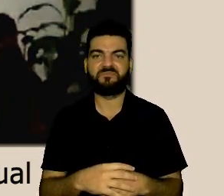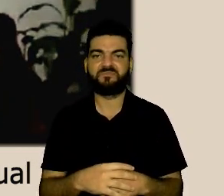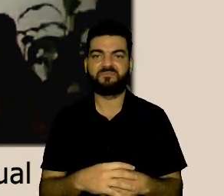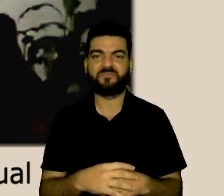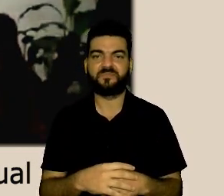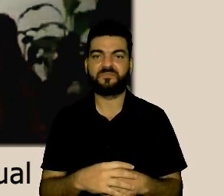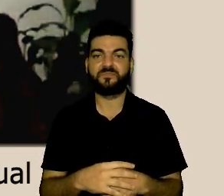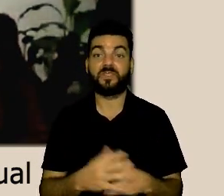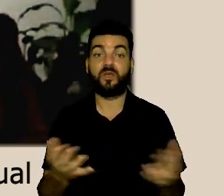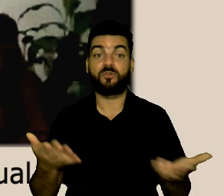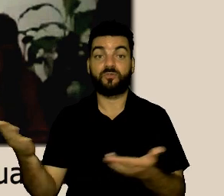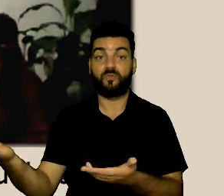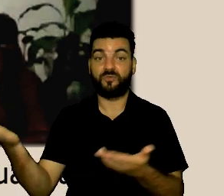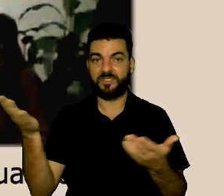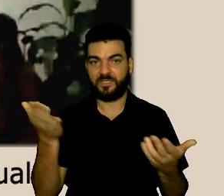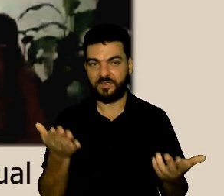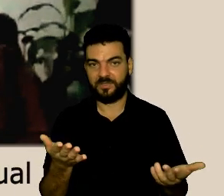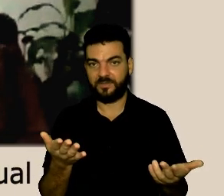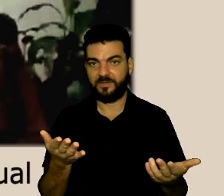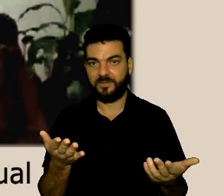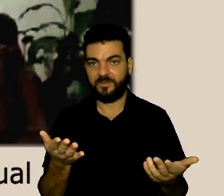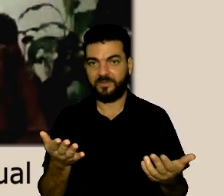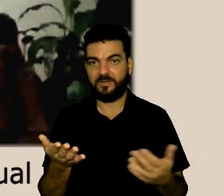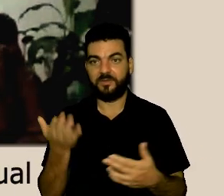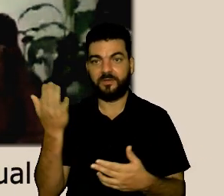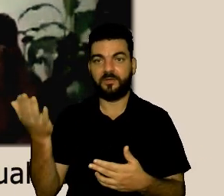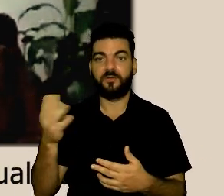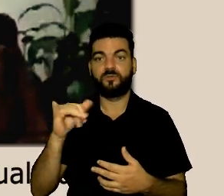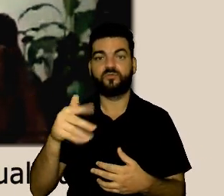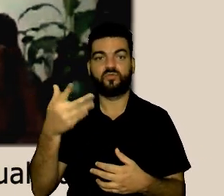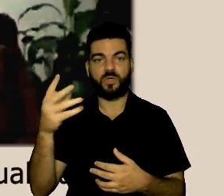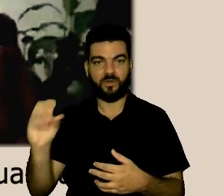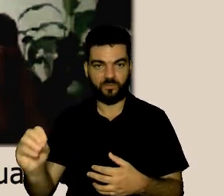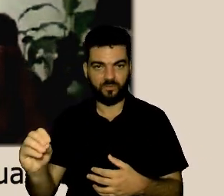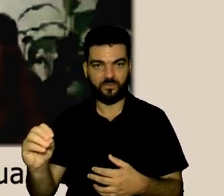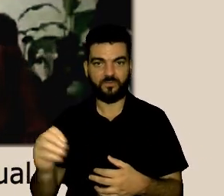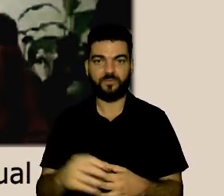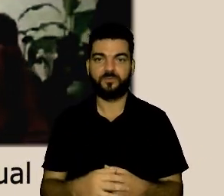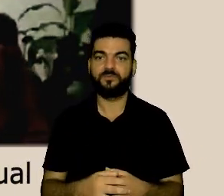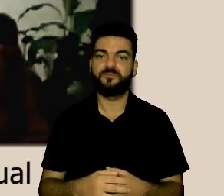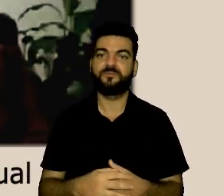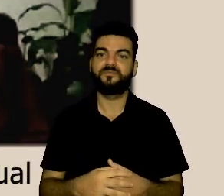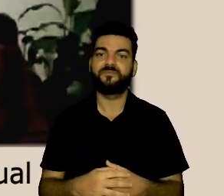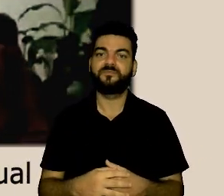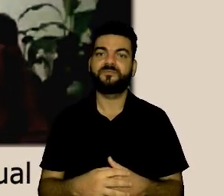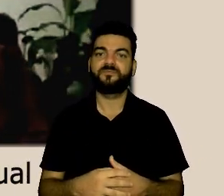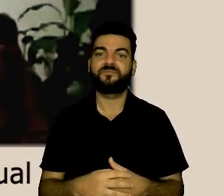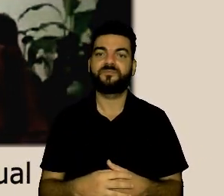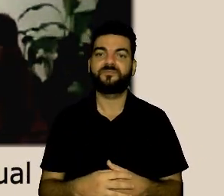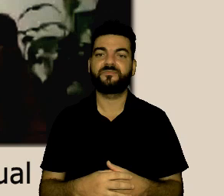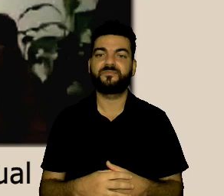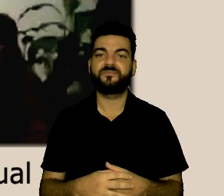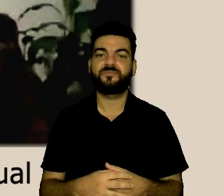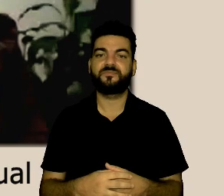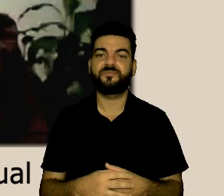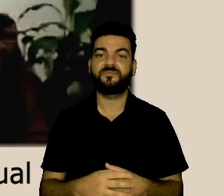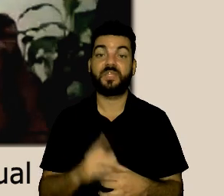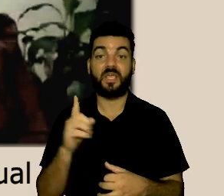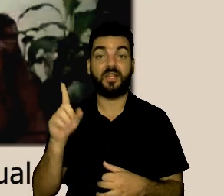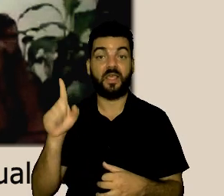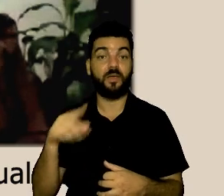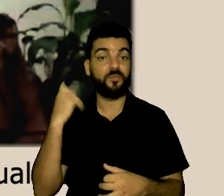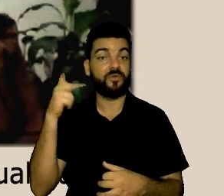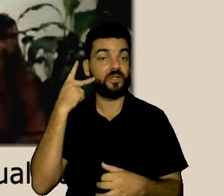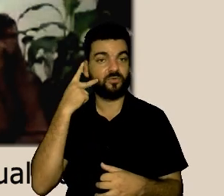mim eu vou passar a palavra para o João Francisco Bizerra de Carvalho o João Francisco é procurador